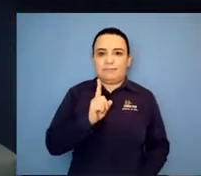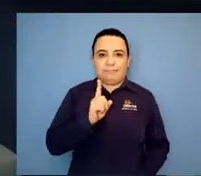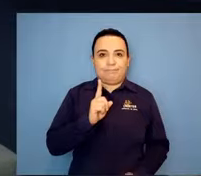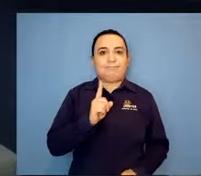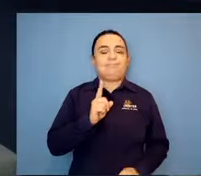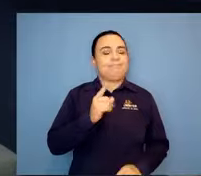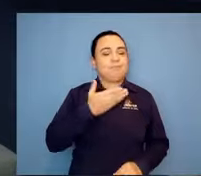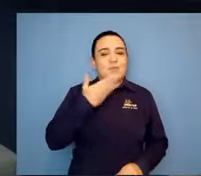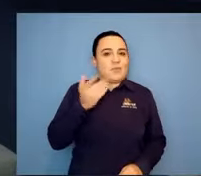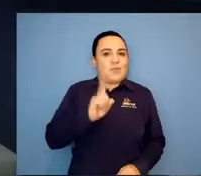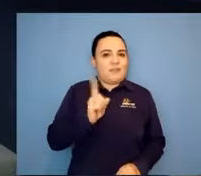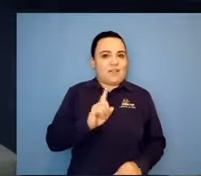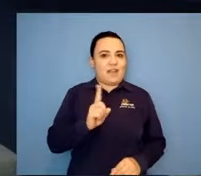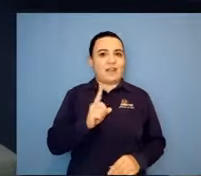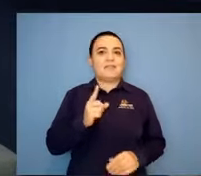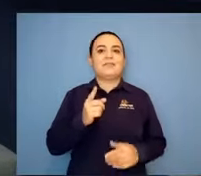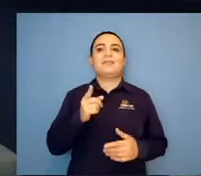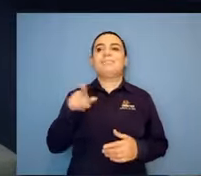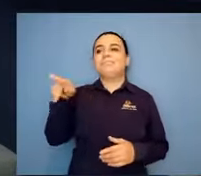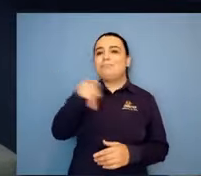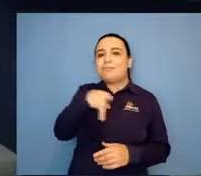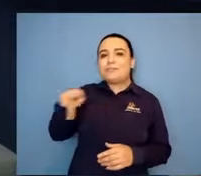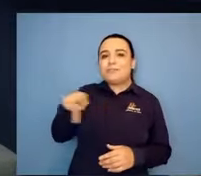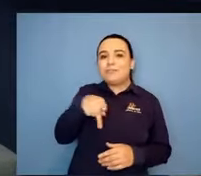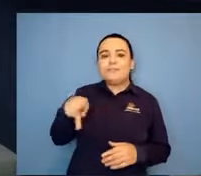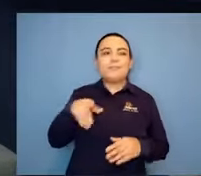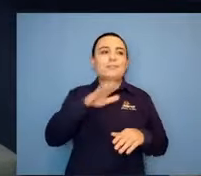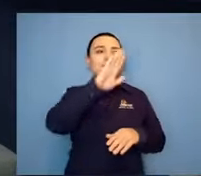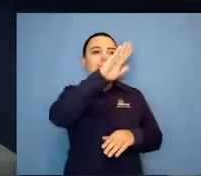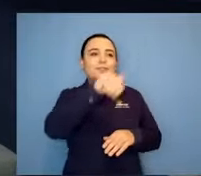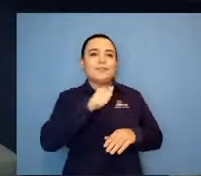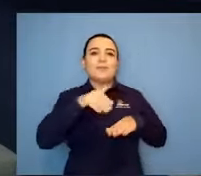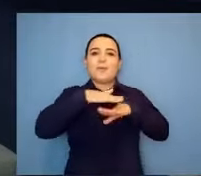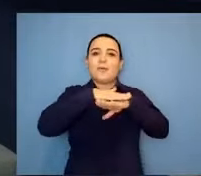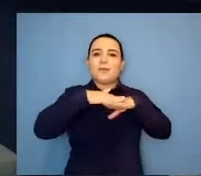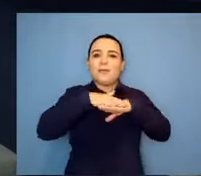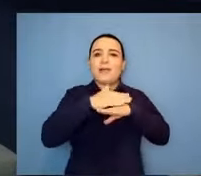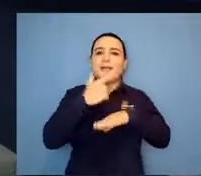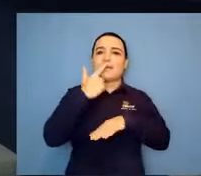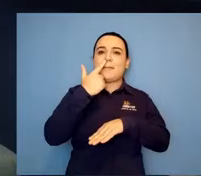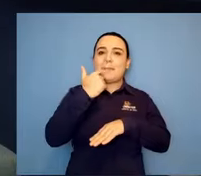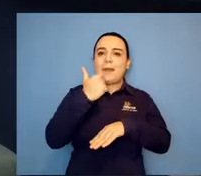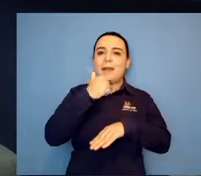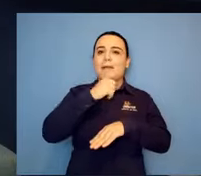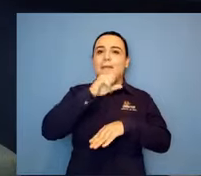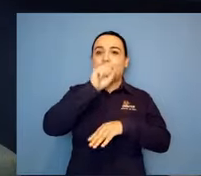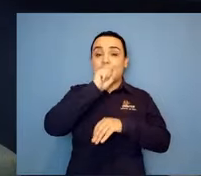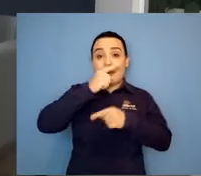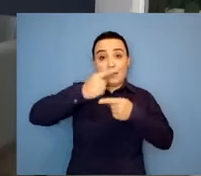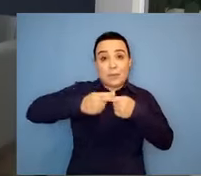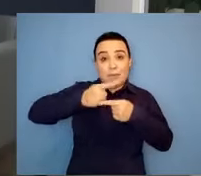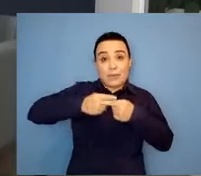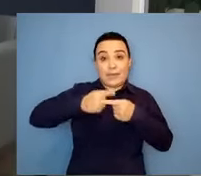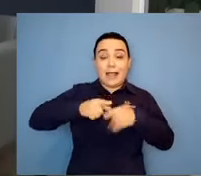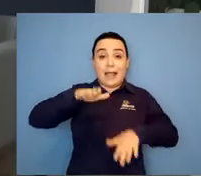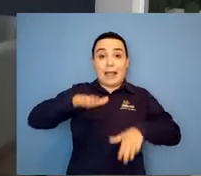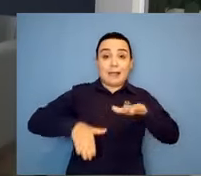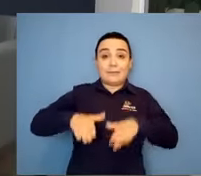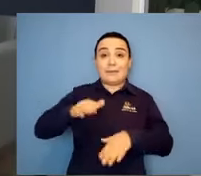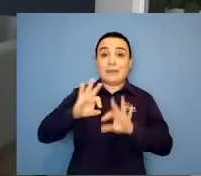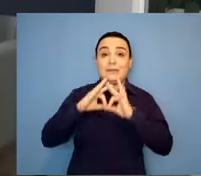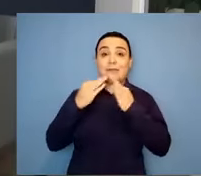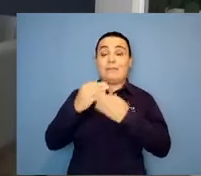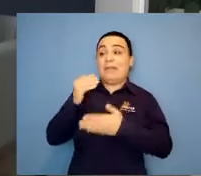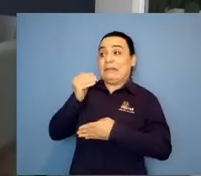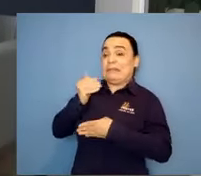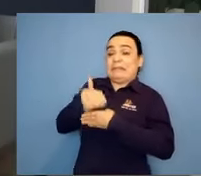mãe. Tem que conversar com a mãe. Tem que orientar. E existe a negação da mãe. A maioria das mães vive lá no início